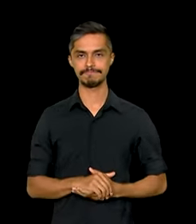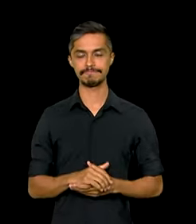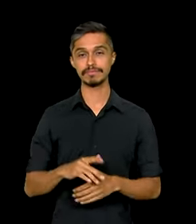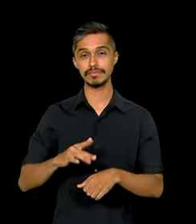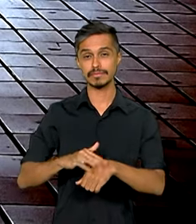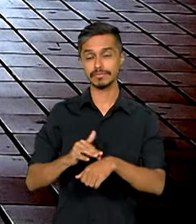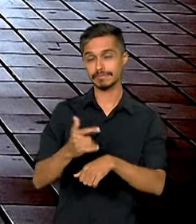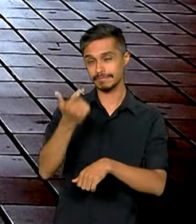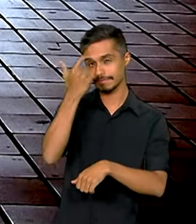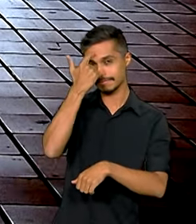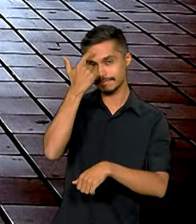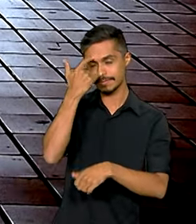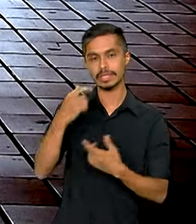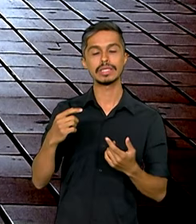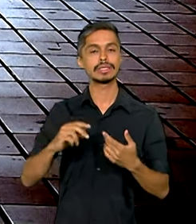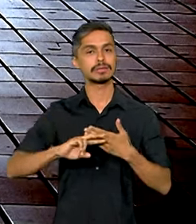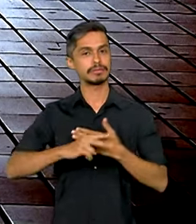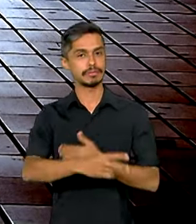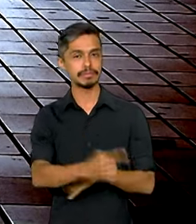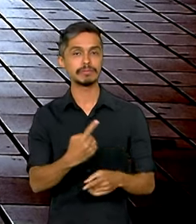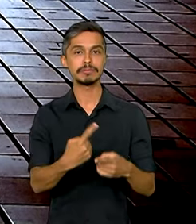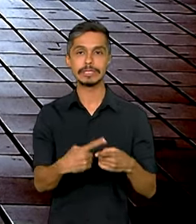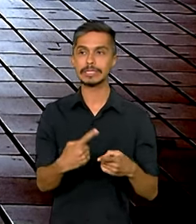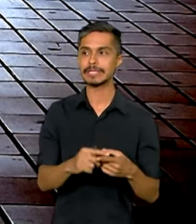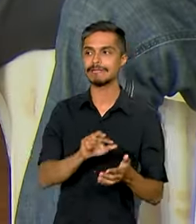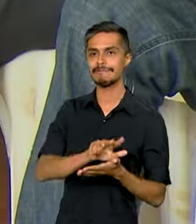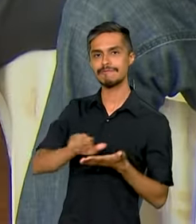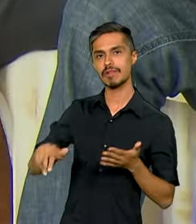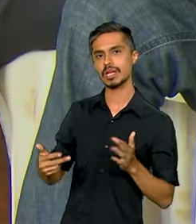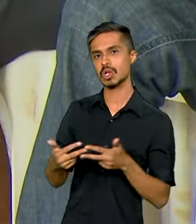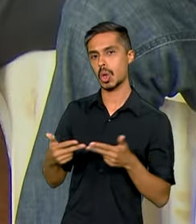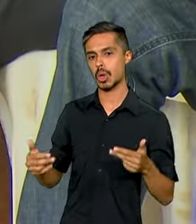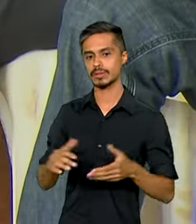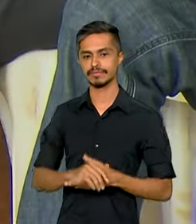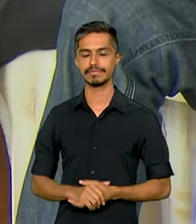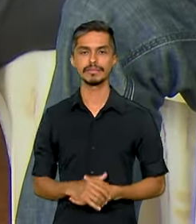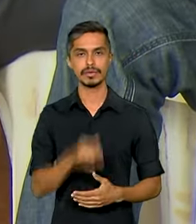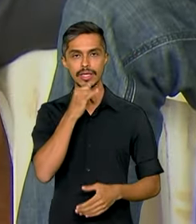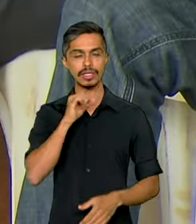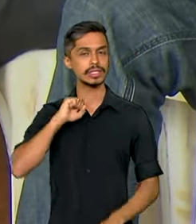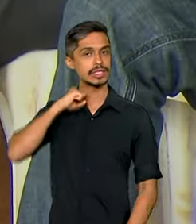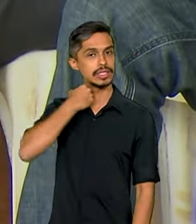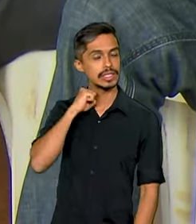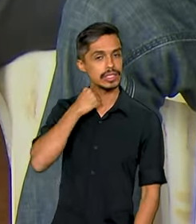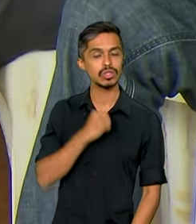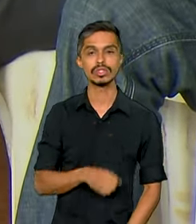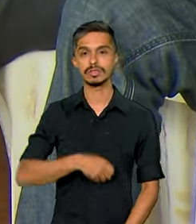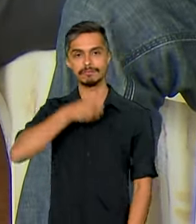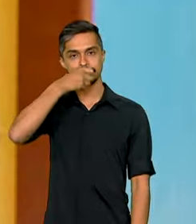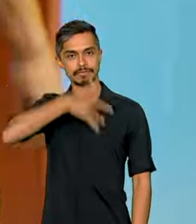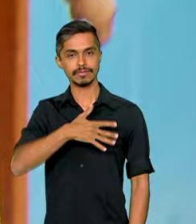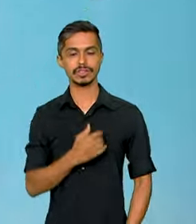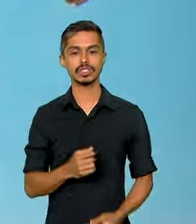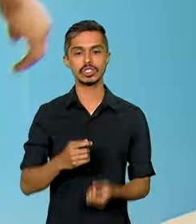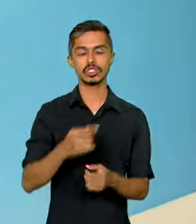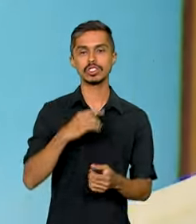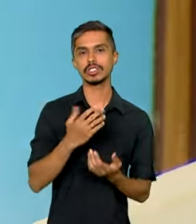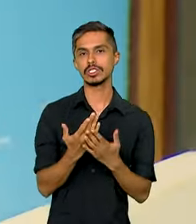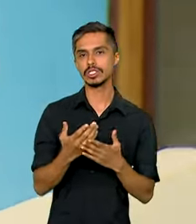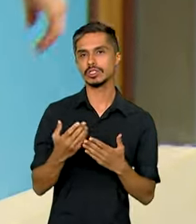mentais podem ser causadas por uma série de fatores. O estresse, o abuso de substâncias